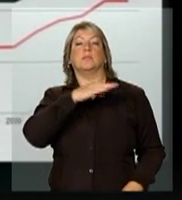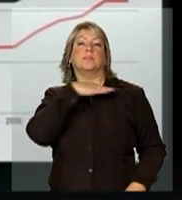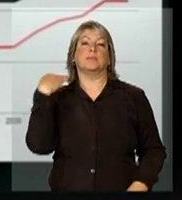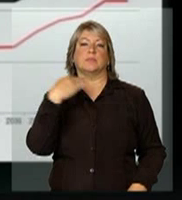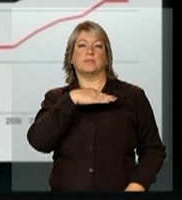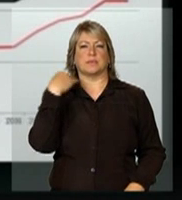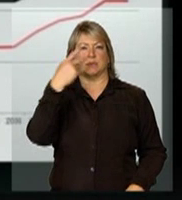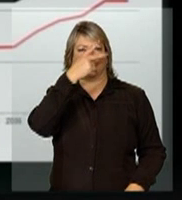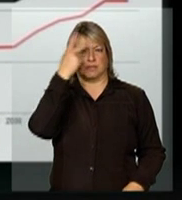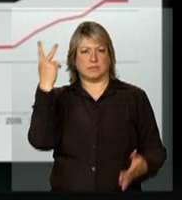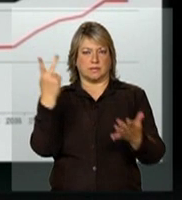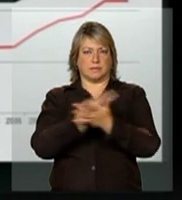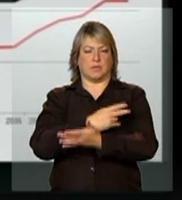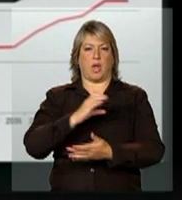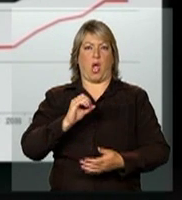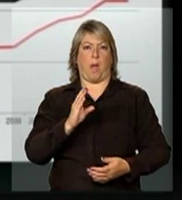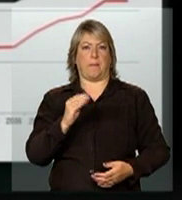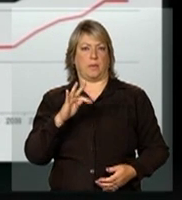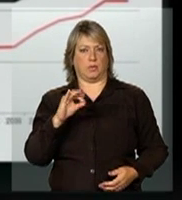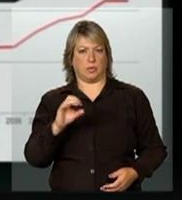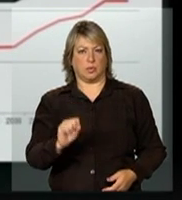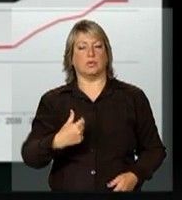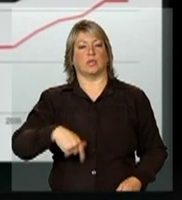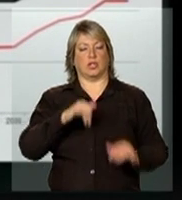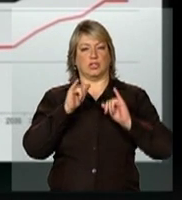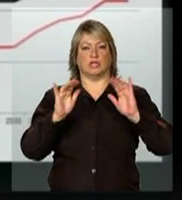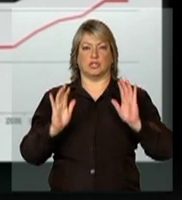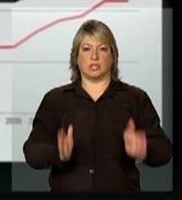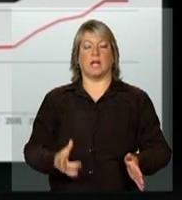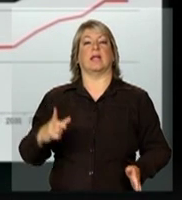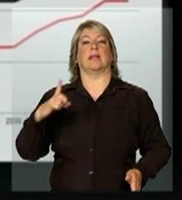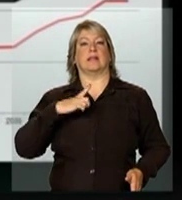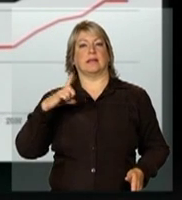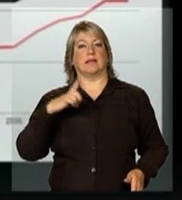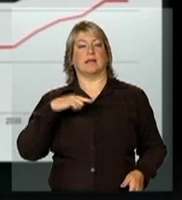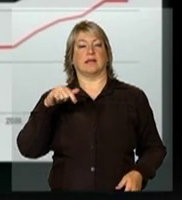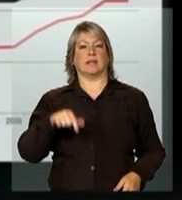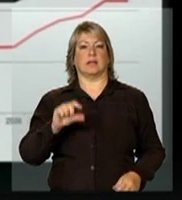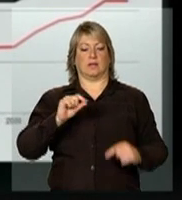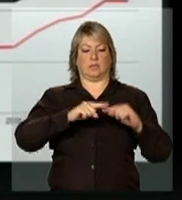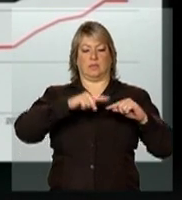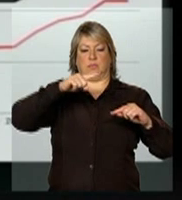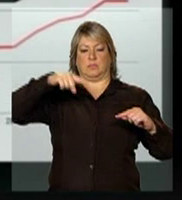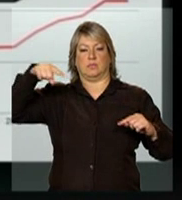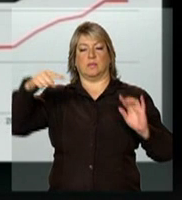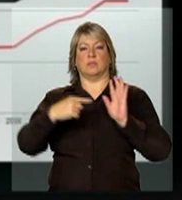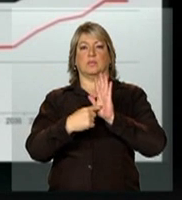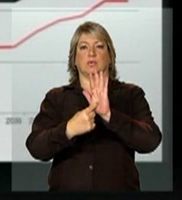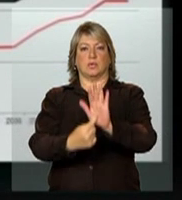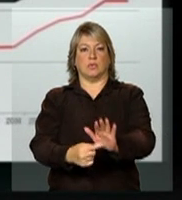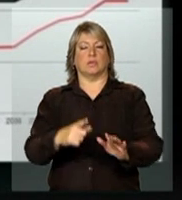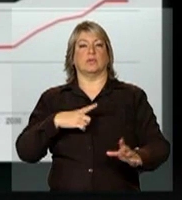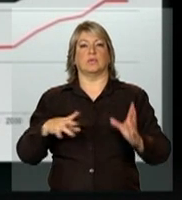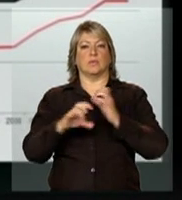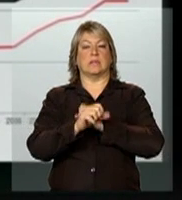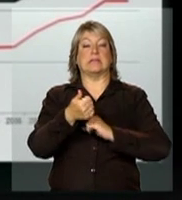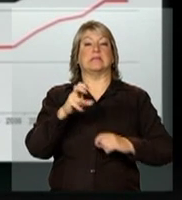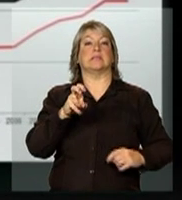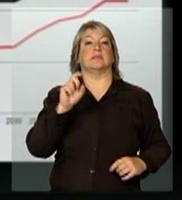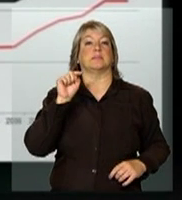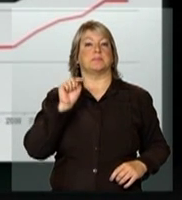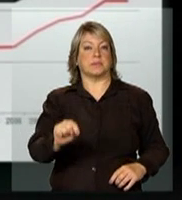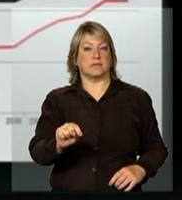nós já comentamos, nós temos aqui uma curva ascendente, onde fechamos em 15 mil,